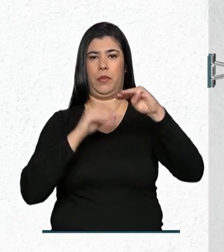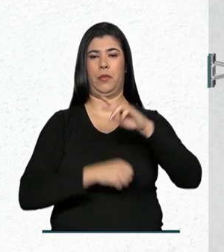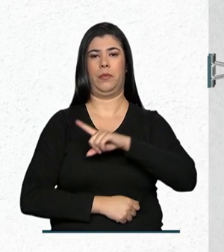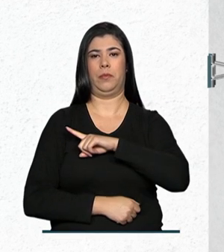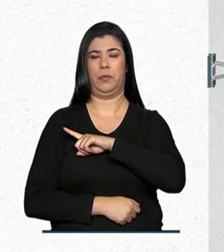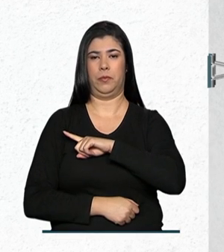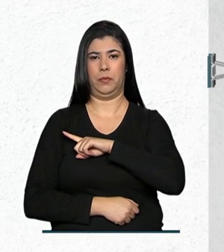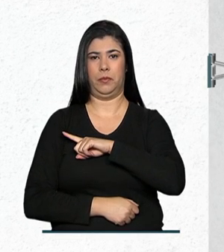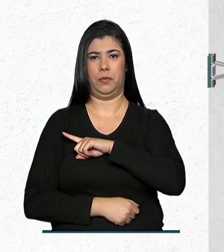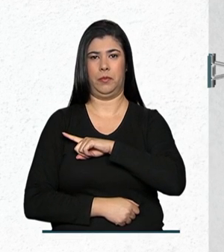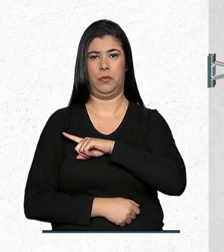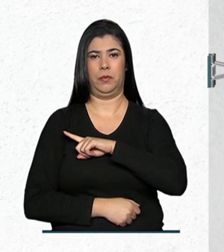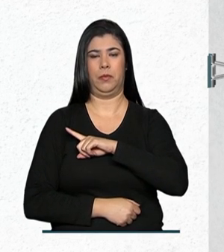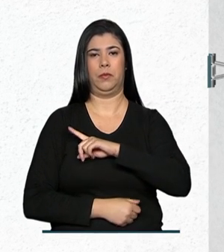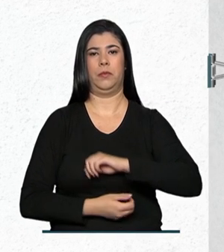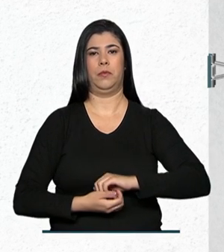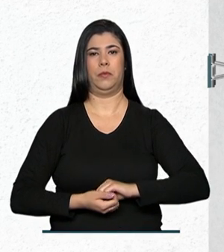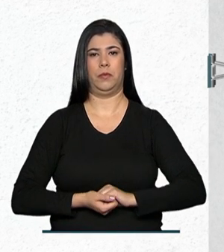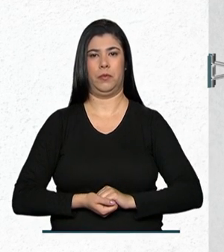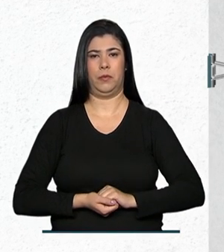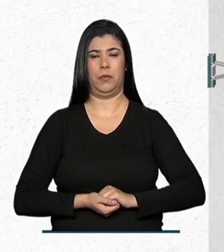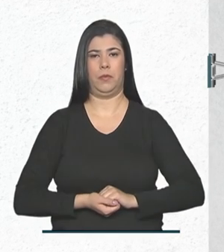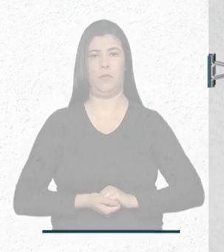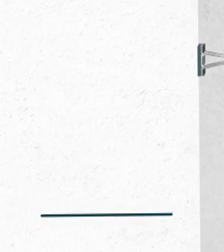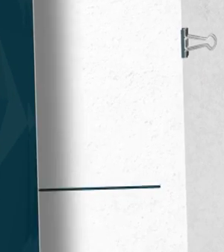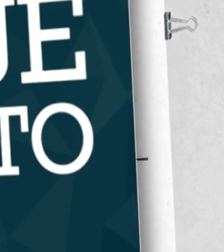.gov.br